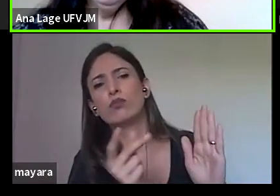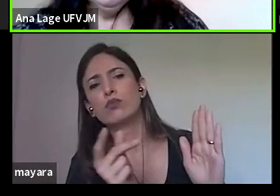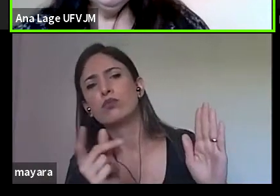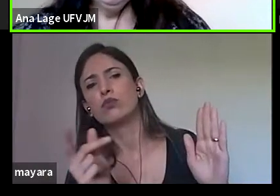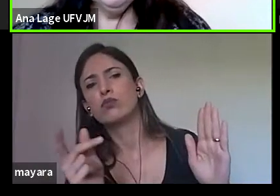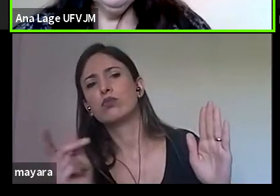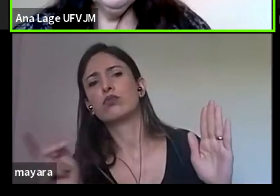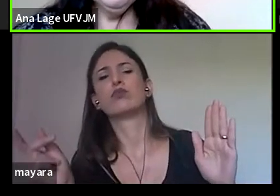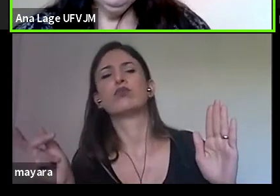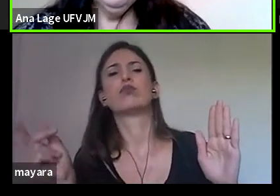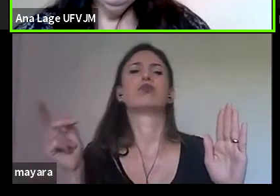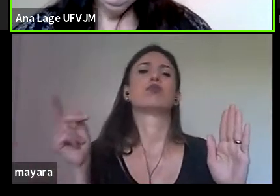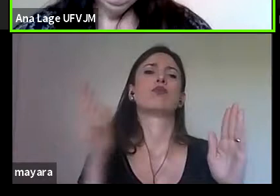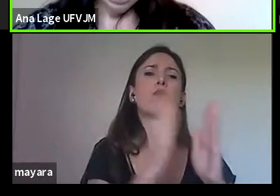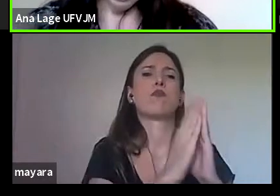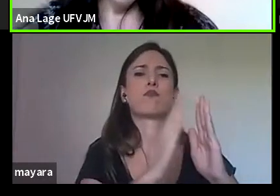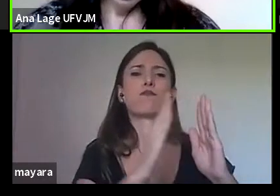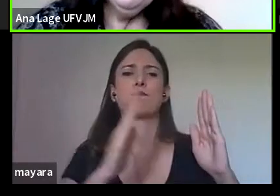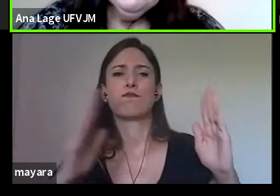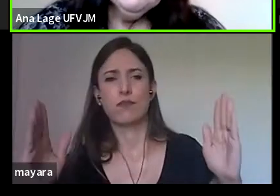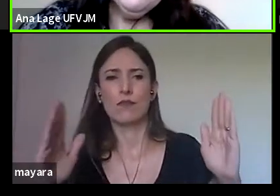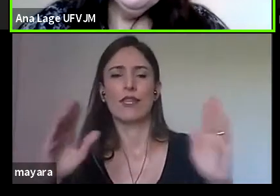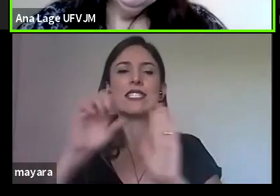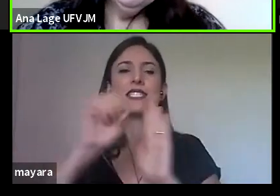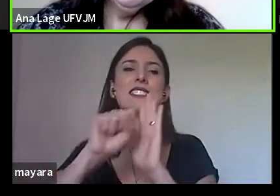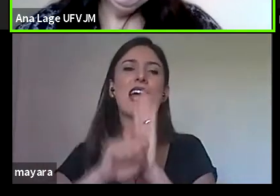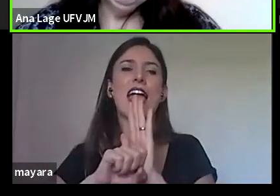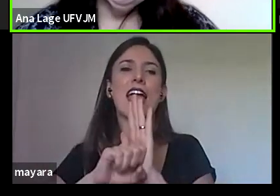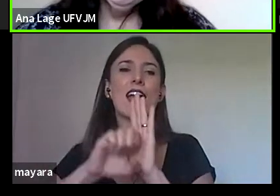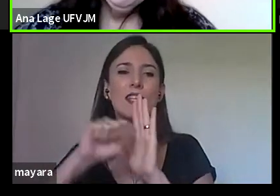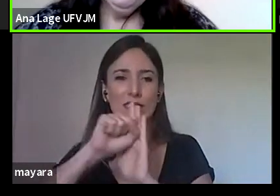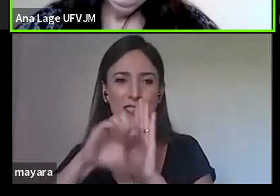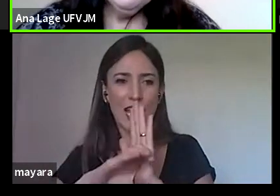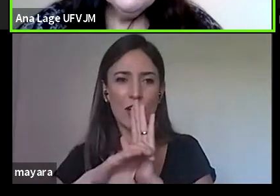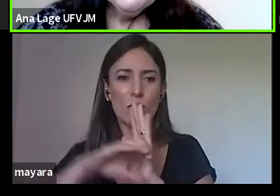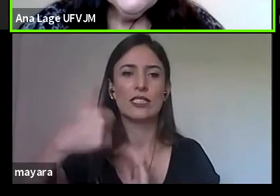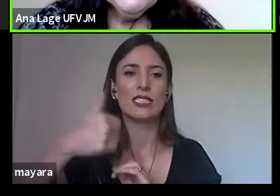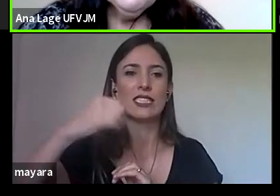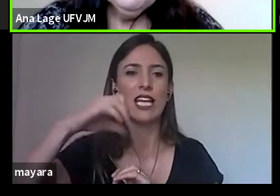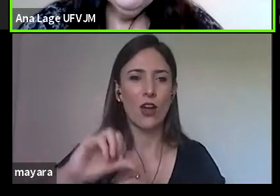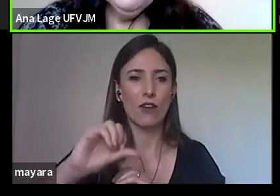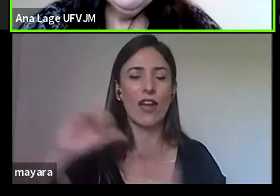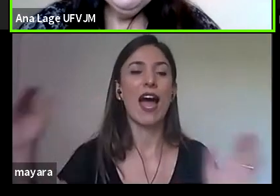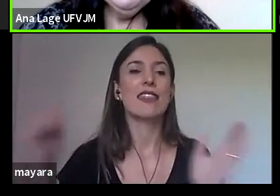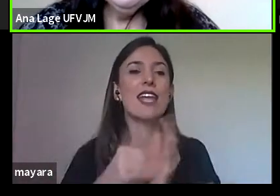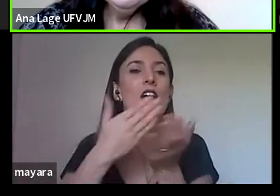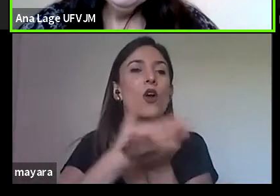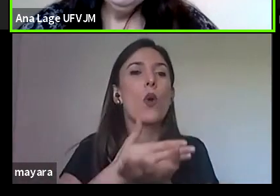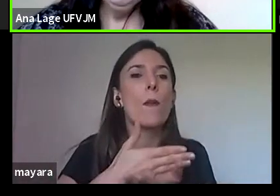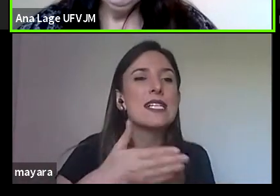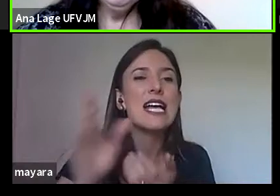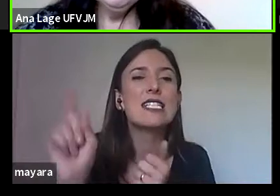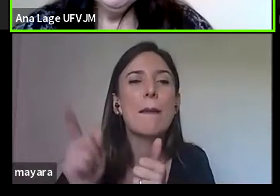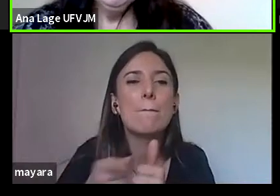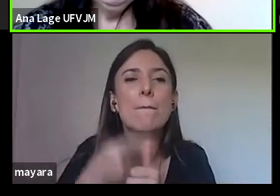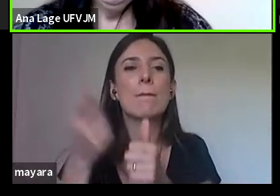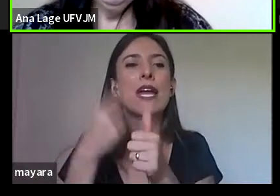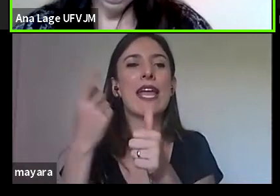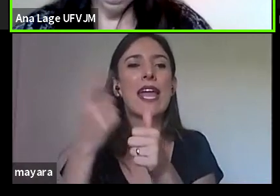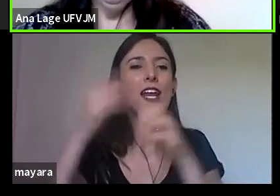longo desse século XIX, até a entrada das primeiras congregações femininas em